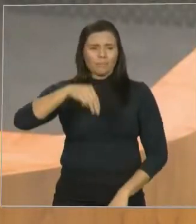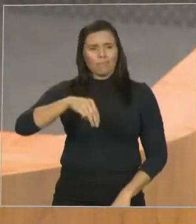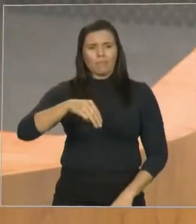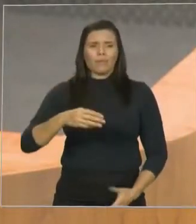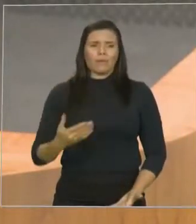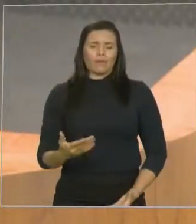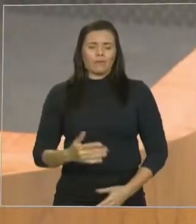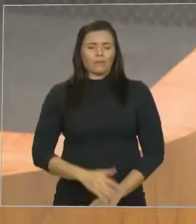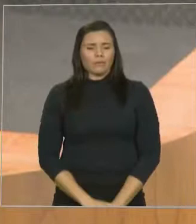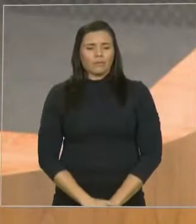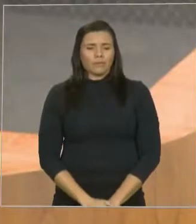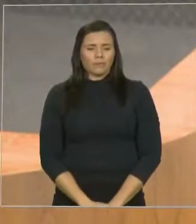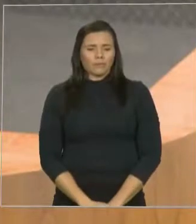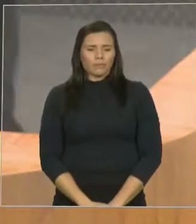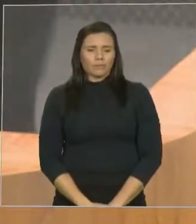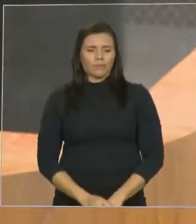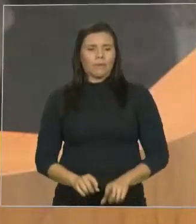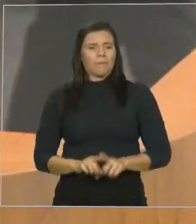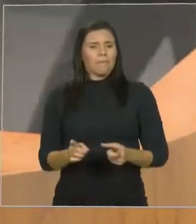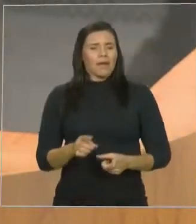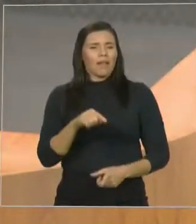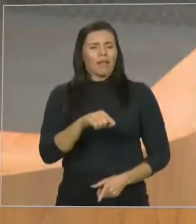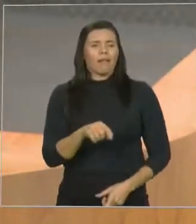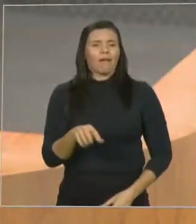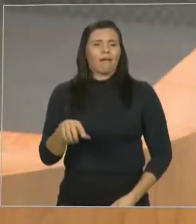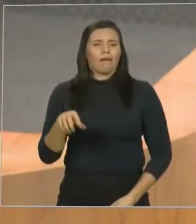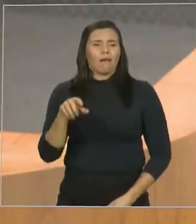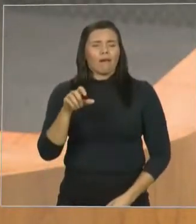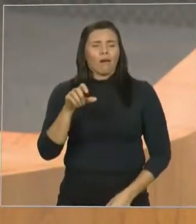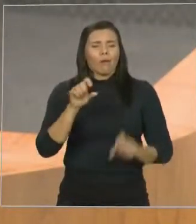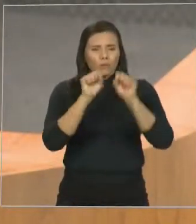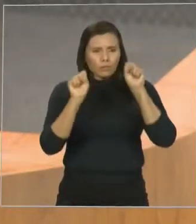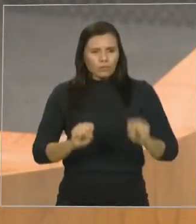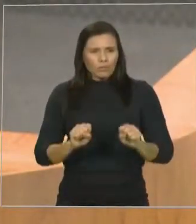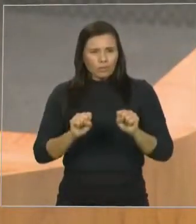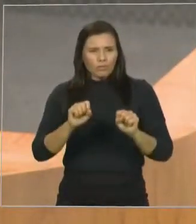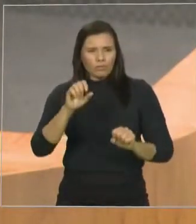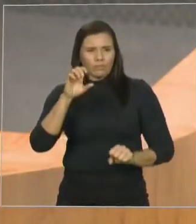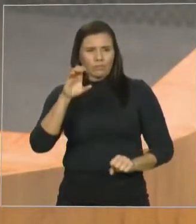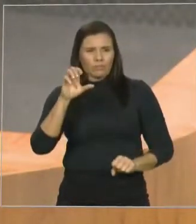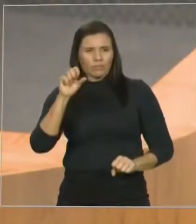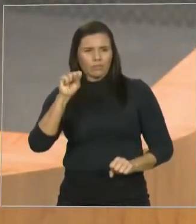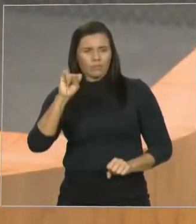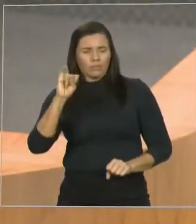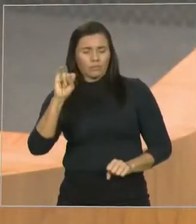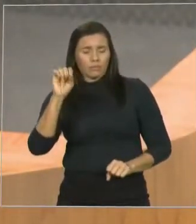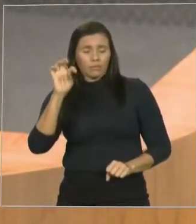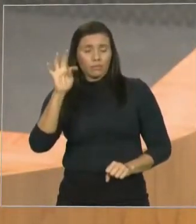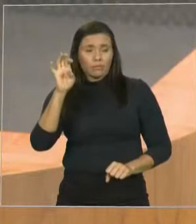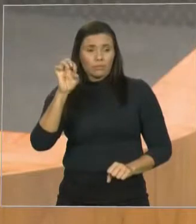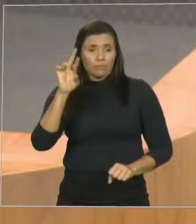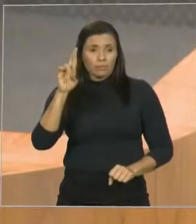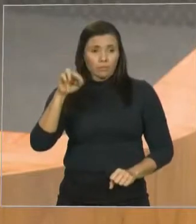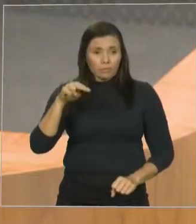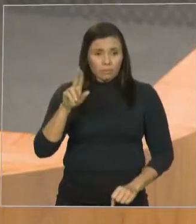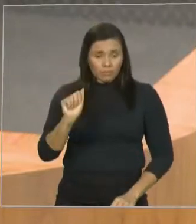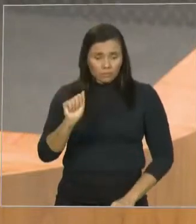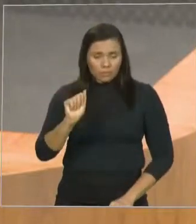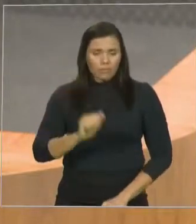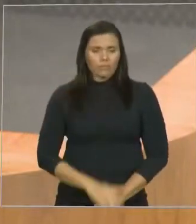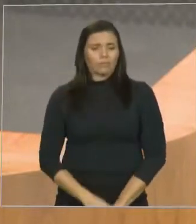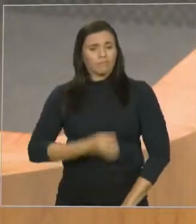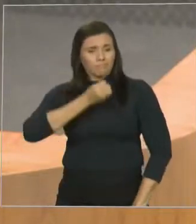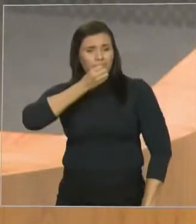vindo, muito bem aproveitado pelos agricultores familiares, que não só estão tendo acesso à água, mas também